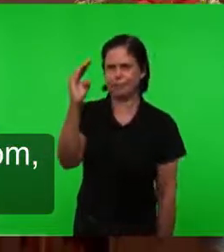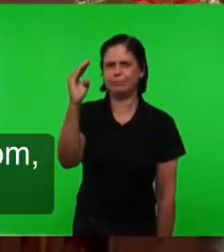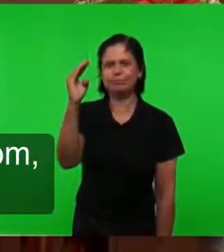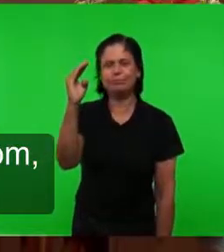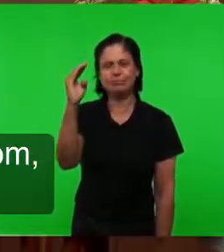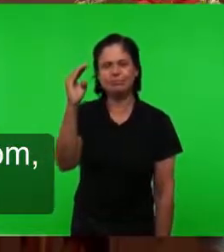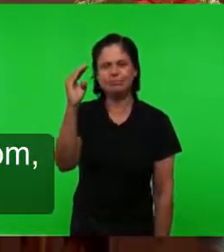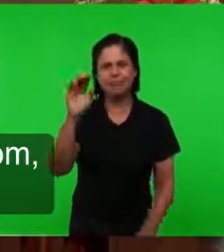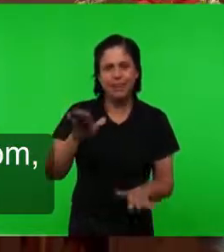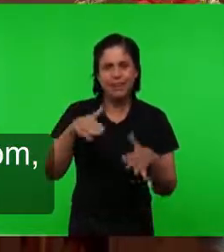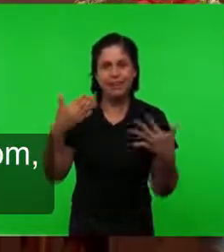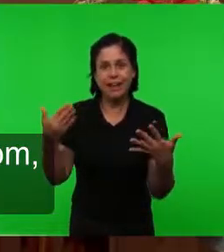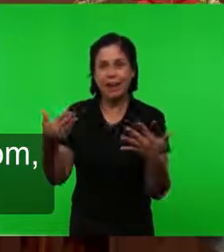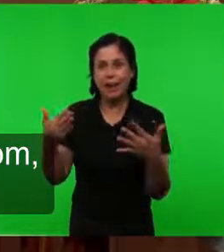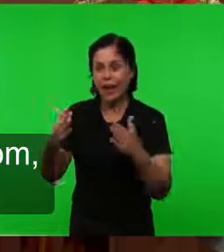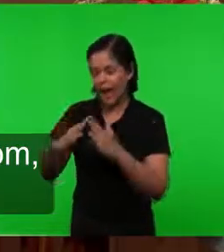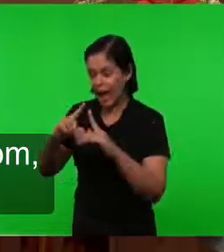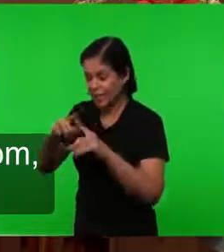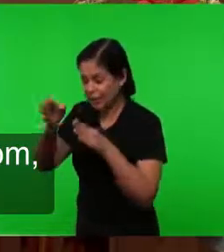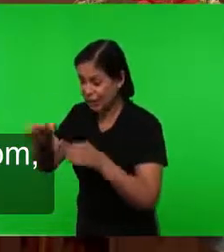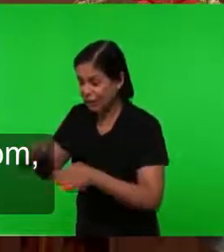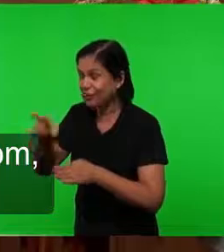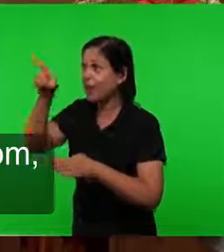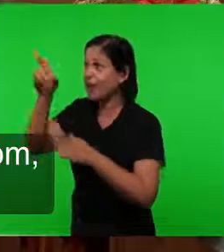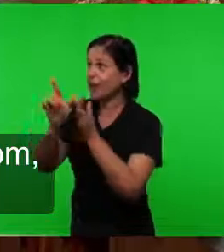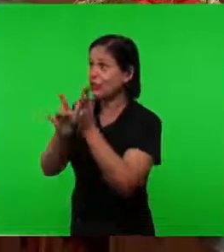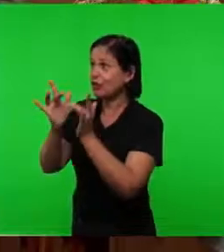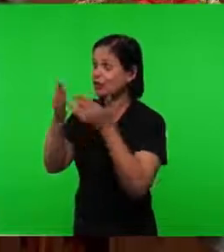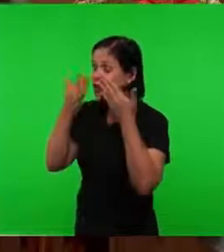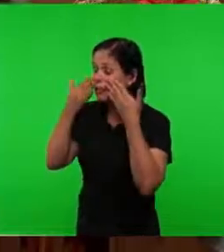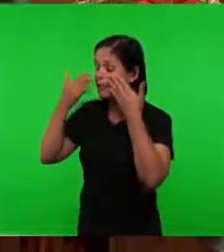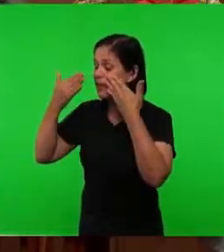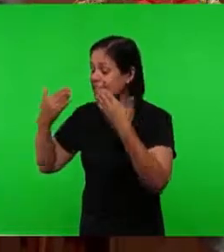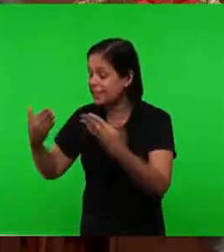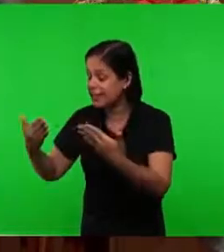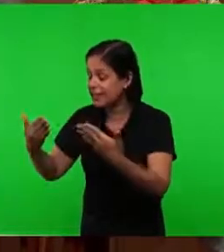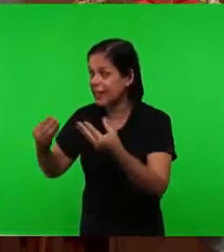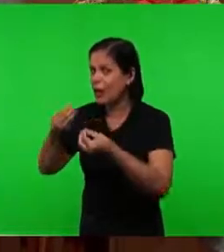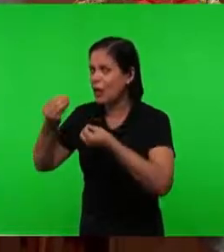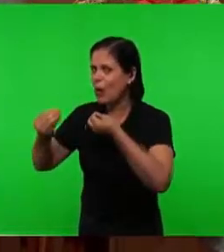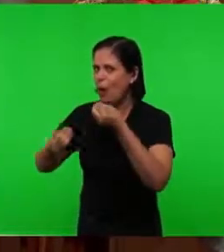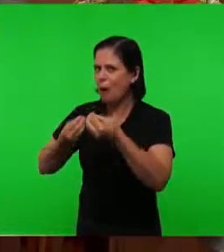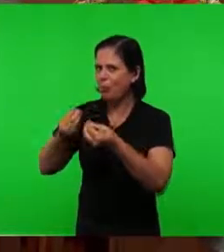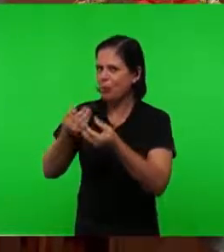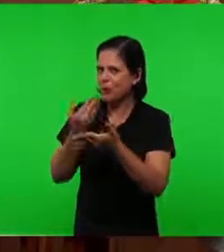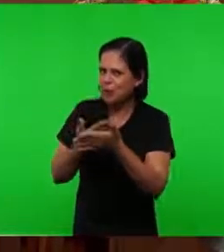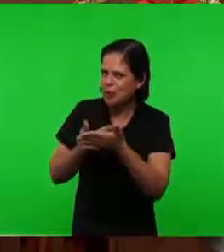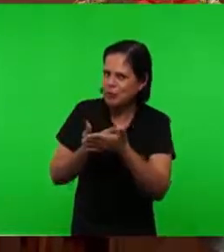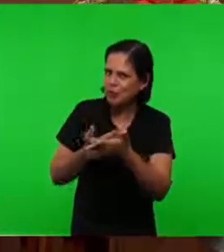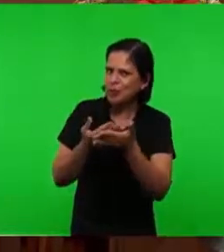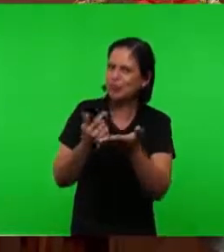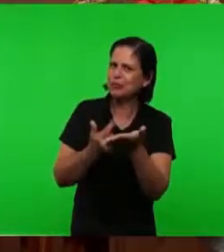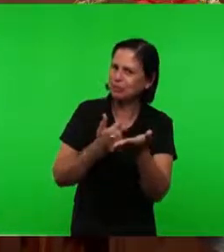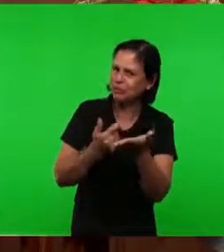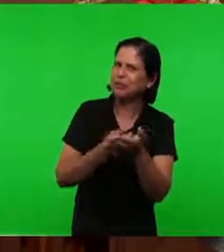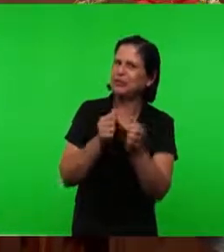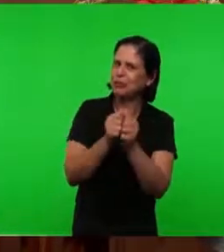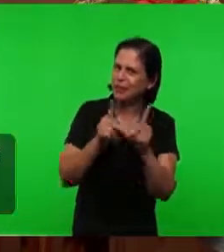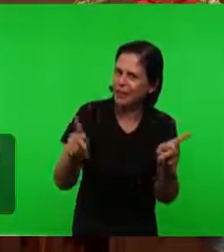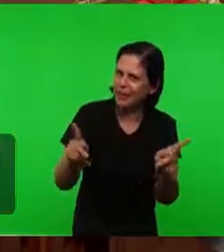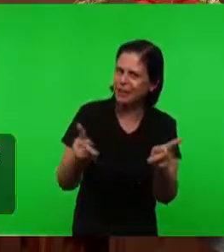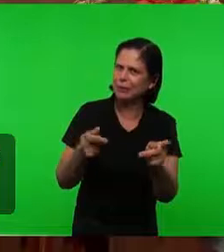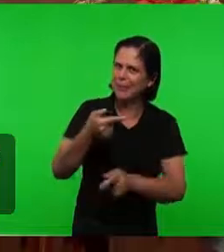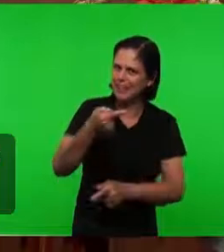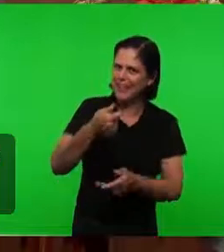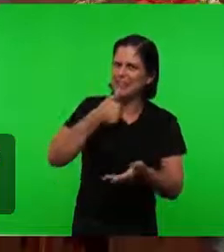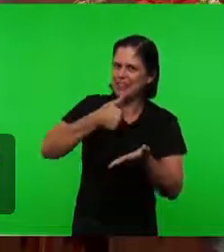A igreja E ao seu reino E nós vamos ver isso Com muita clareza Nas sete cartas